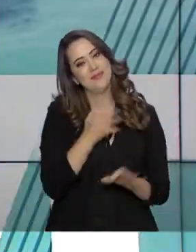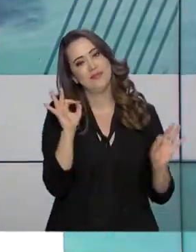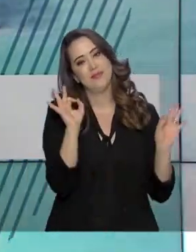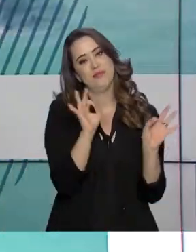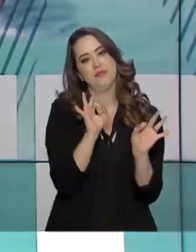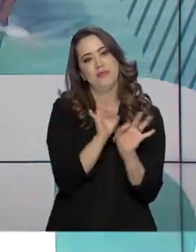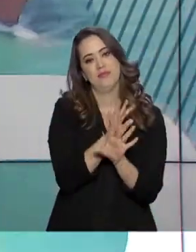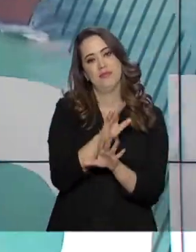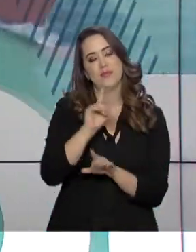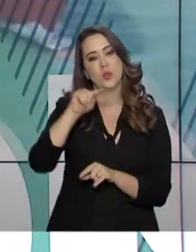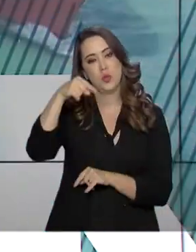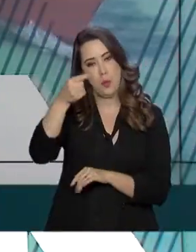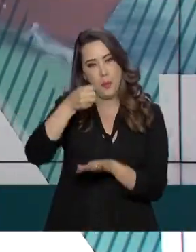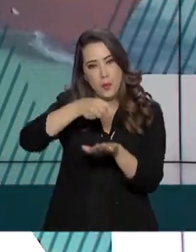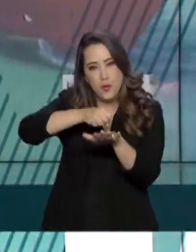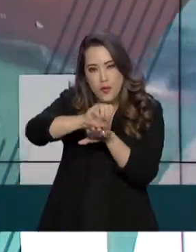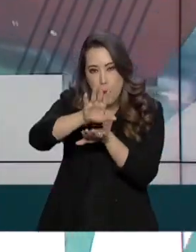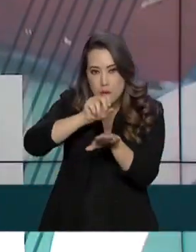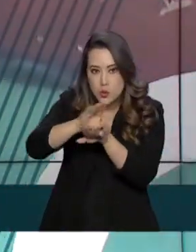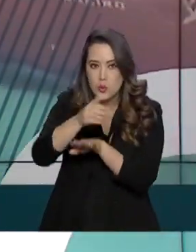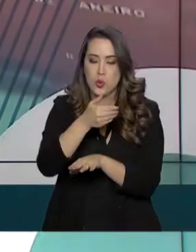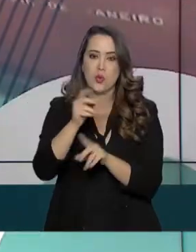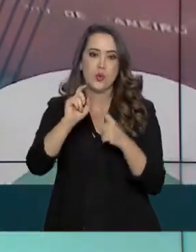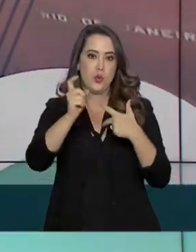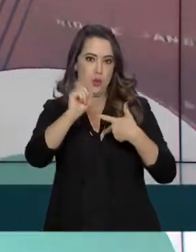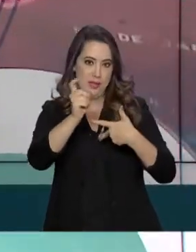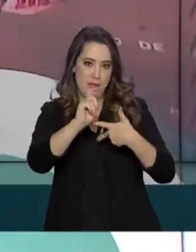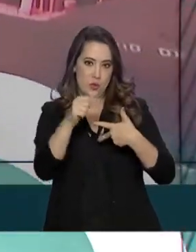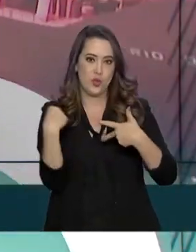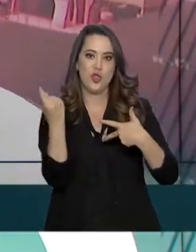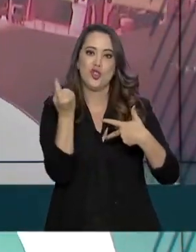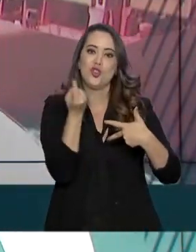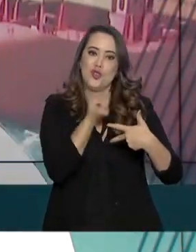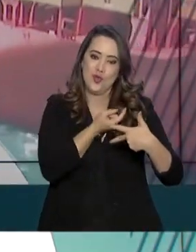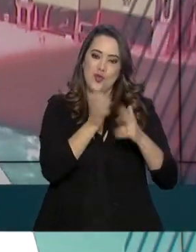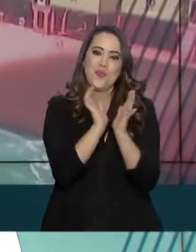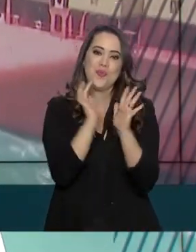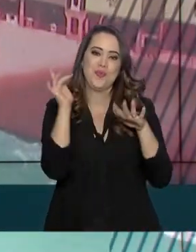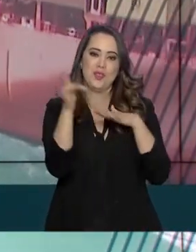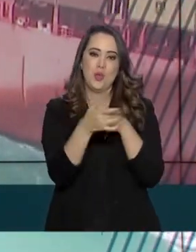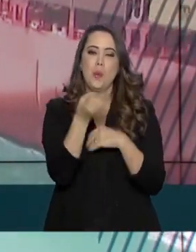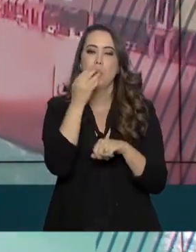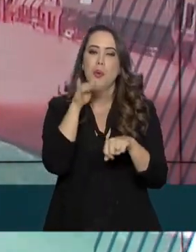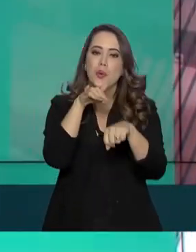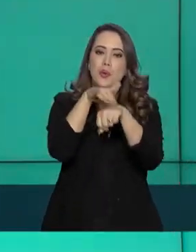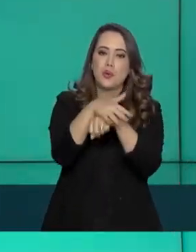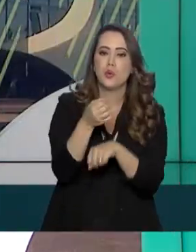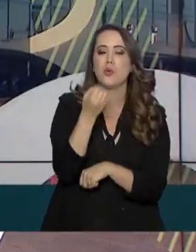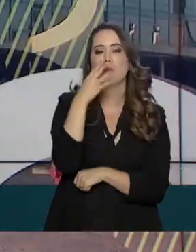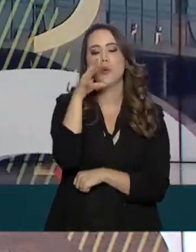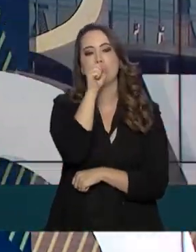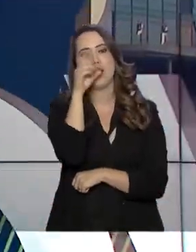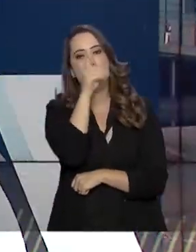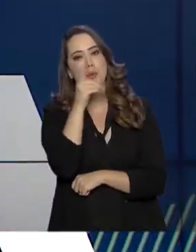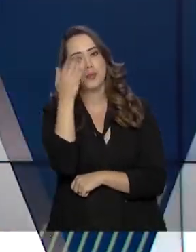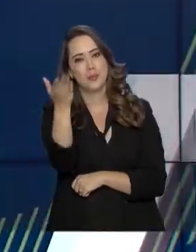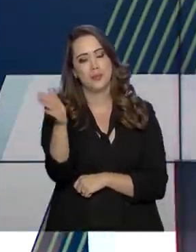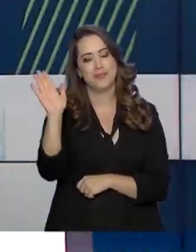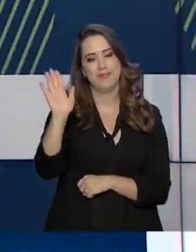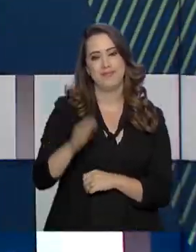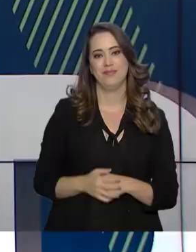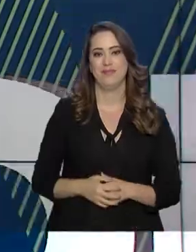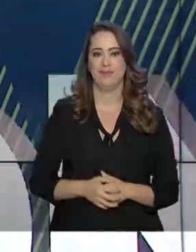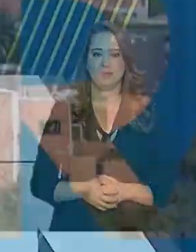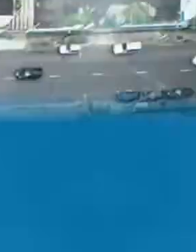agora fica por aqui. Mais notícias do Poder Executivo nas nossas redes sociais. Uma boa noite e um ótimo fim de semana para você. Até